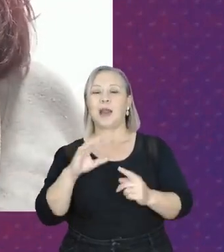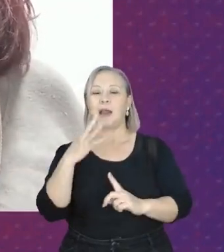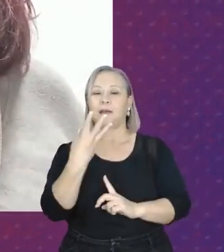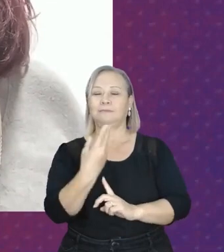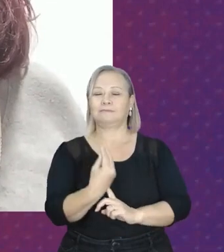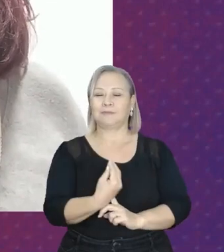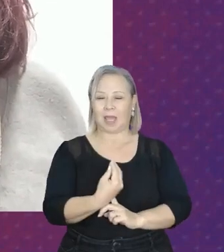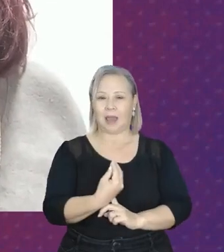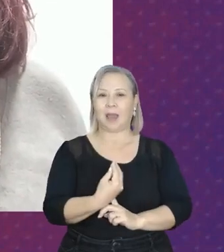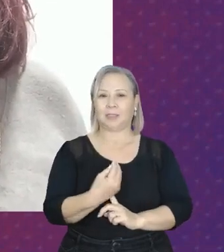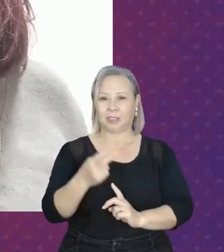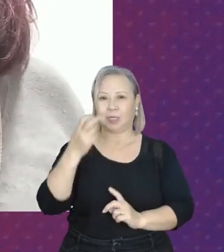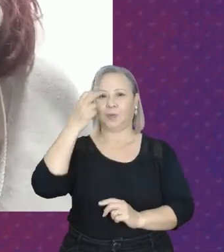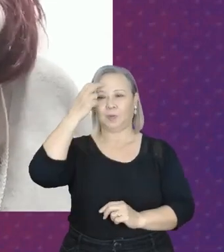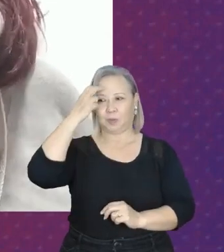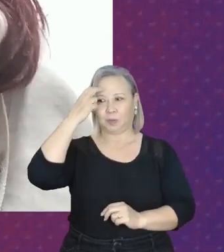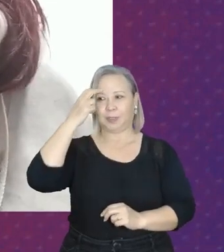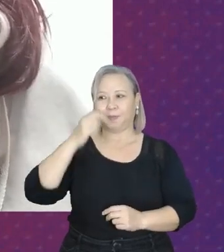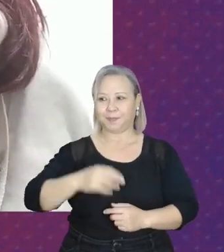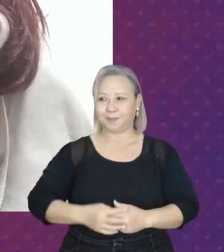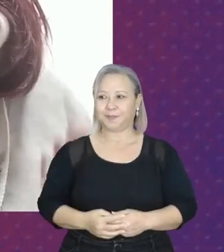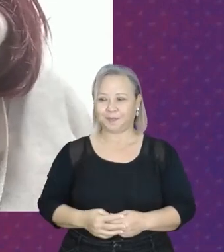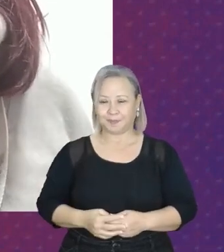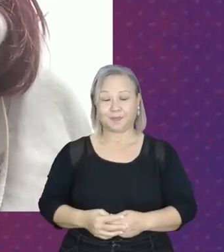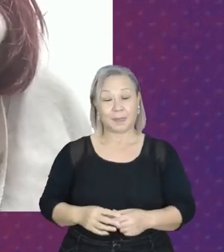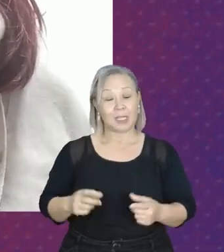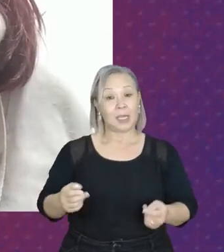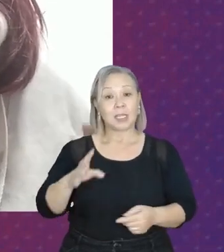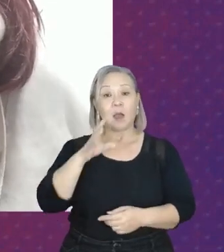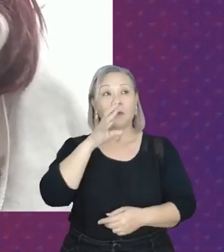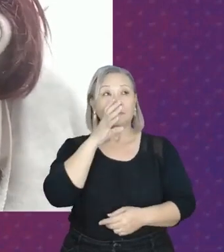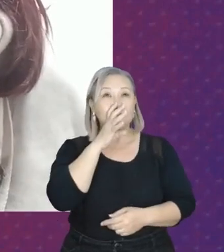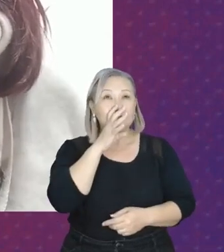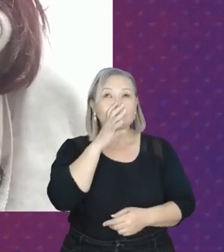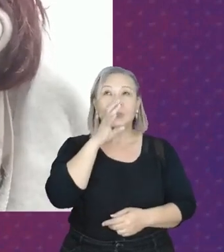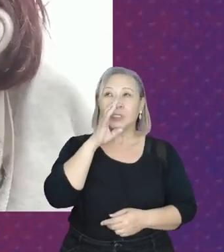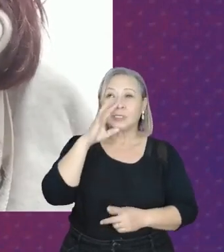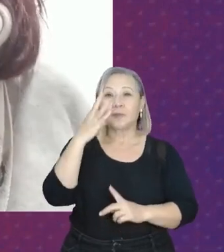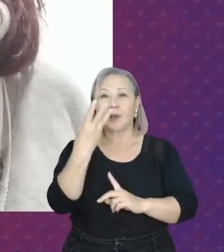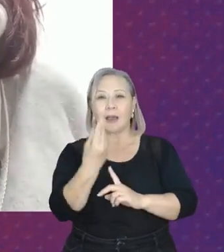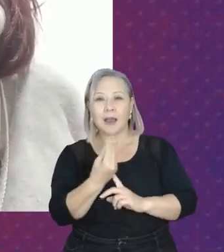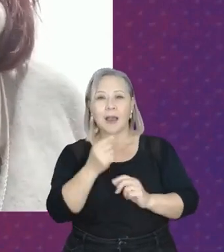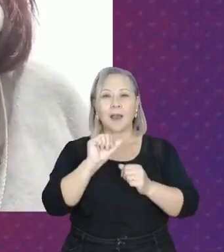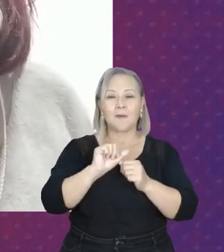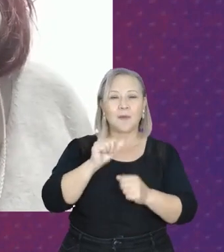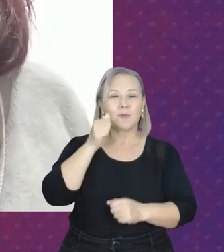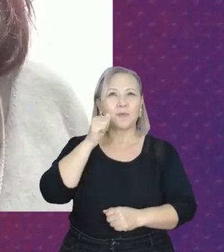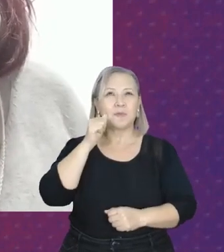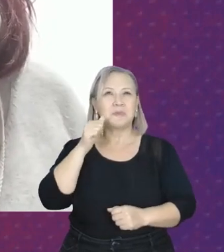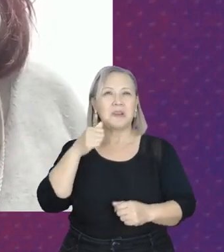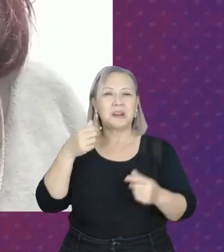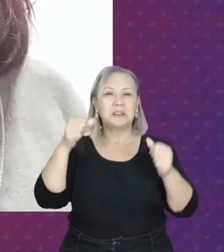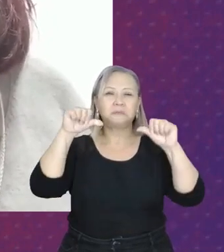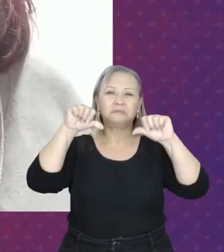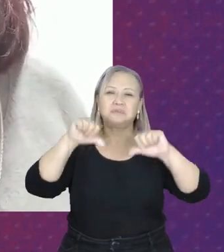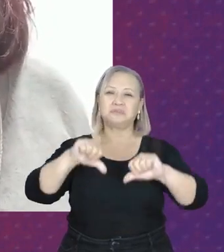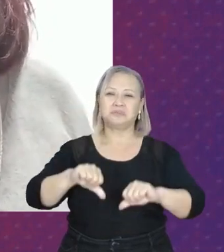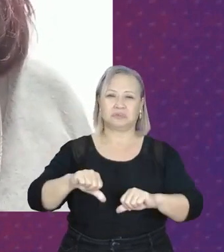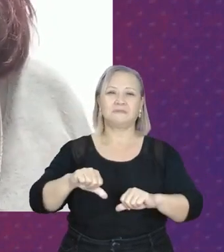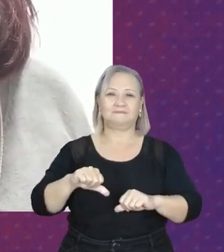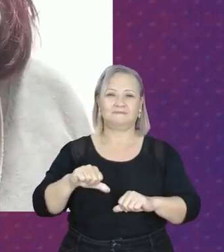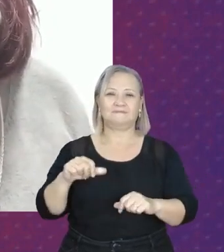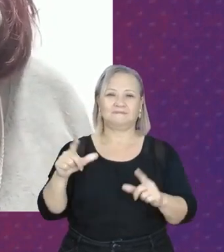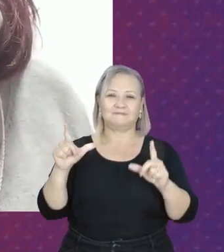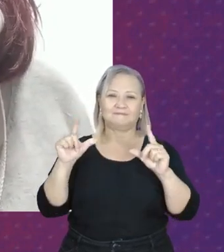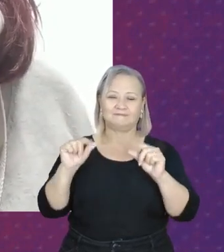e da cultura. Então, a apreciação da arte feita por mulher é muito desvalorizada no país. A gente